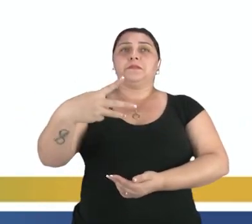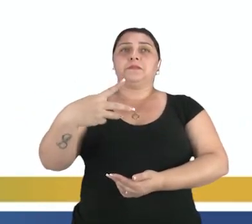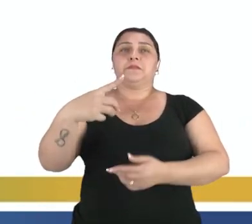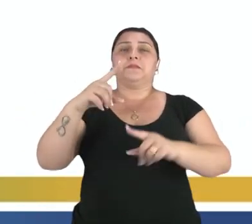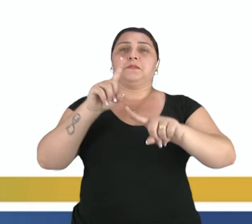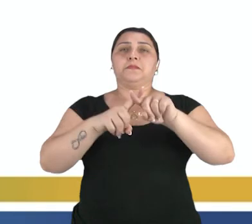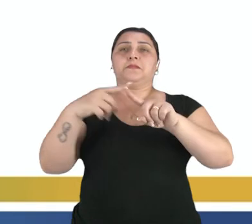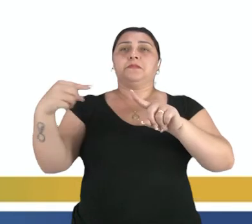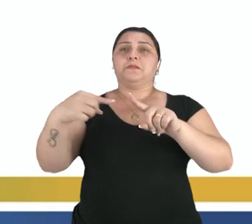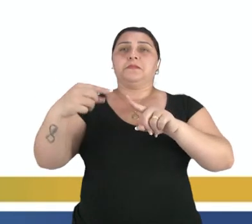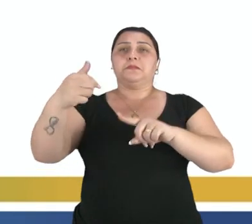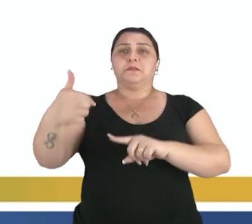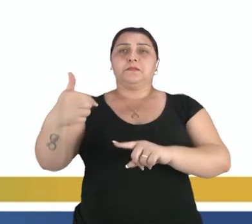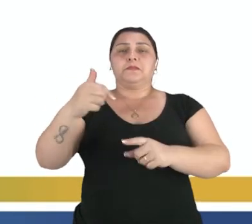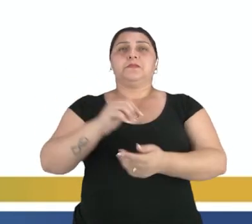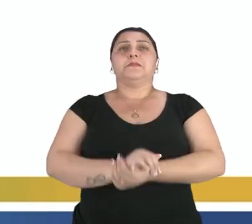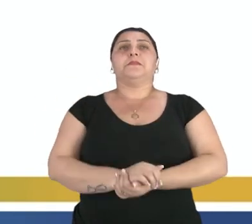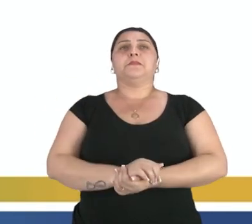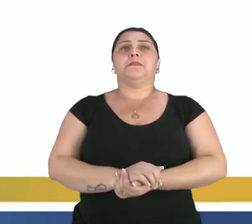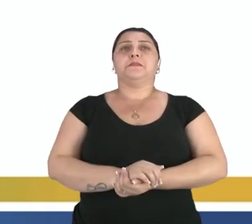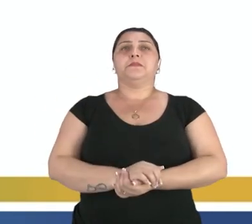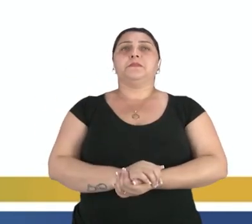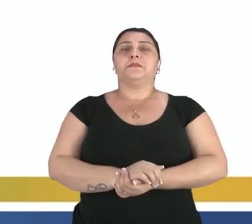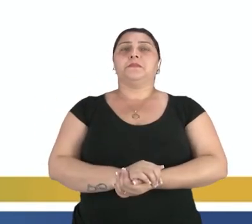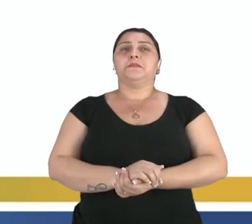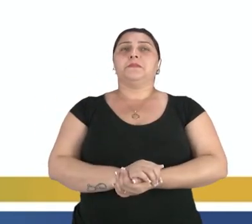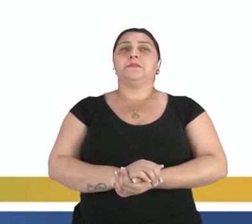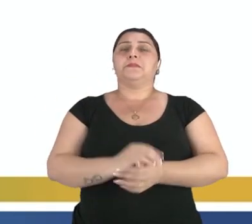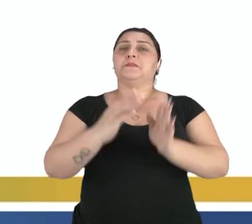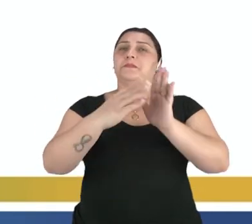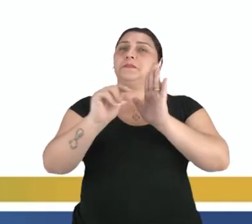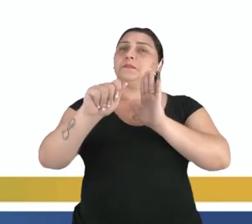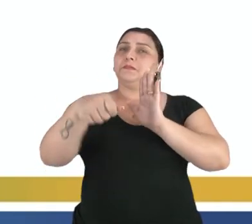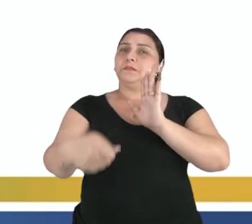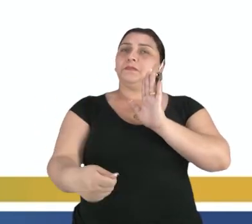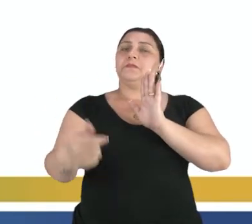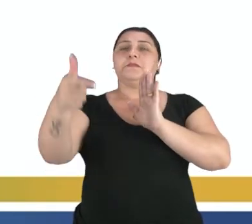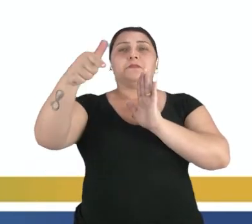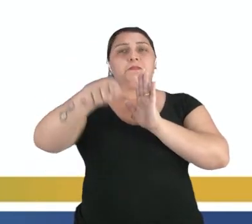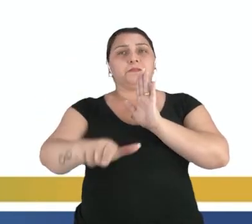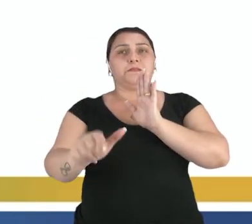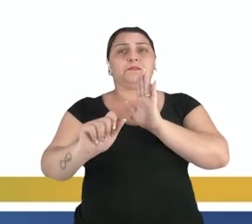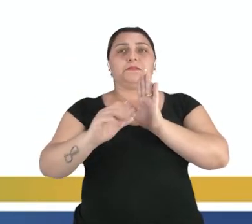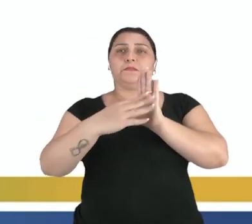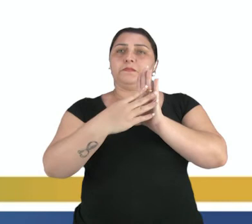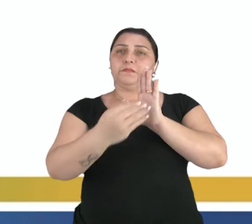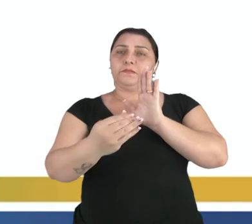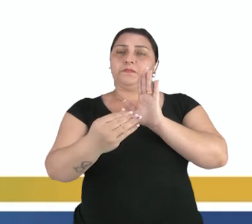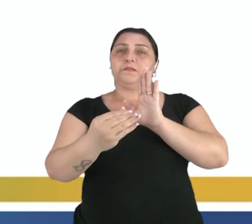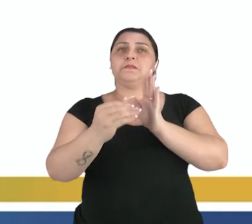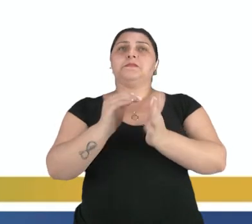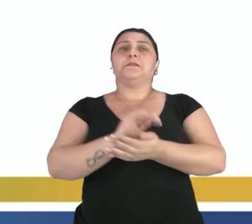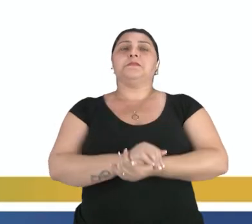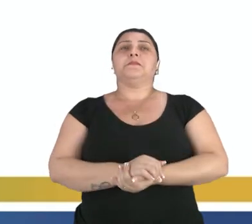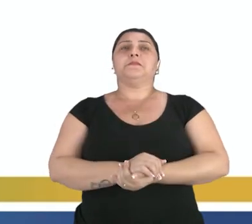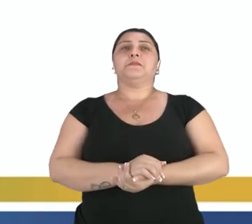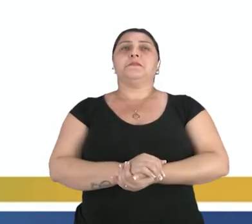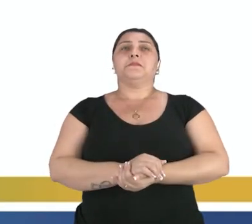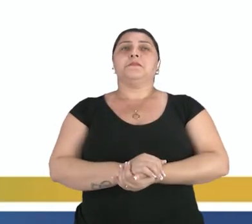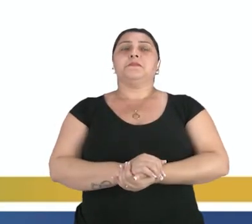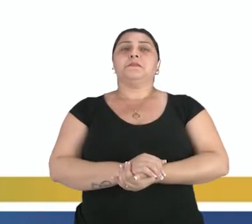Menos 3 vezes menos 1. Sinais iguais, repete o sinal. Aliás,